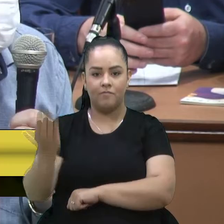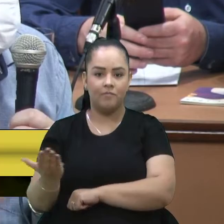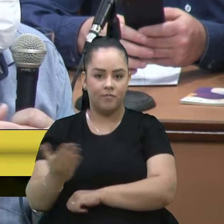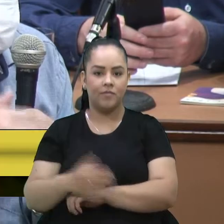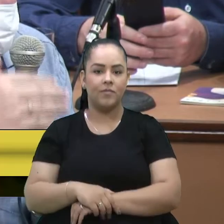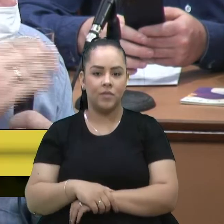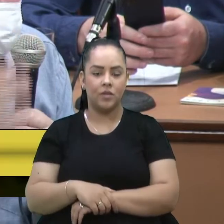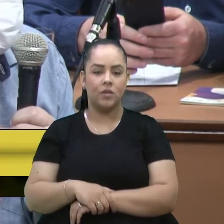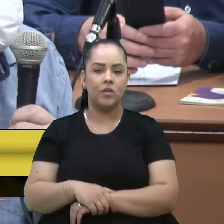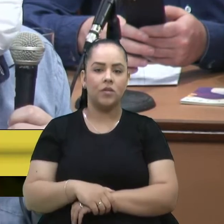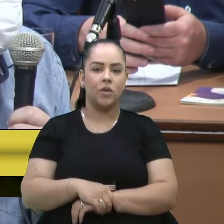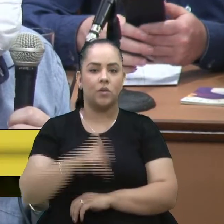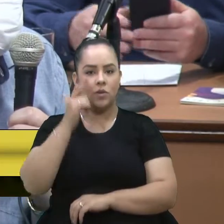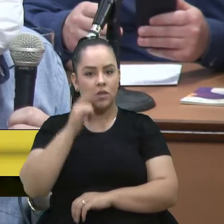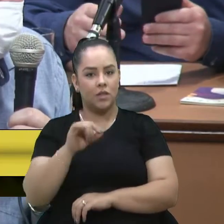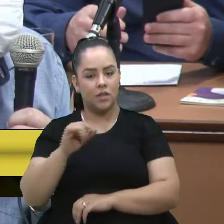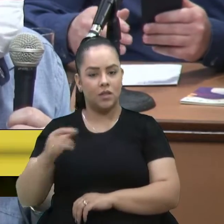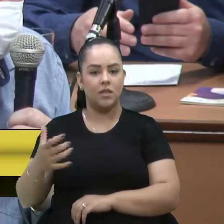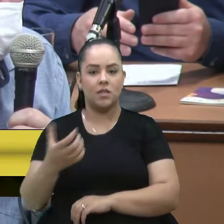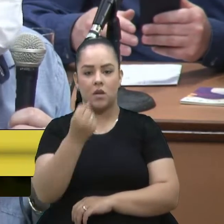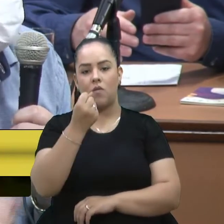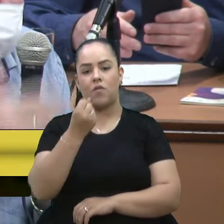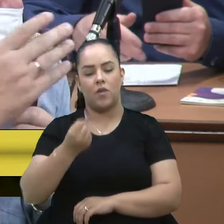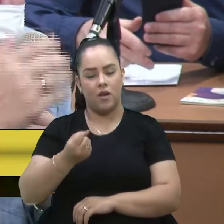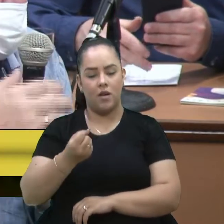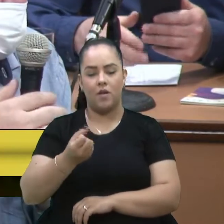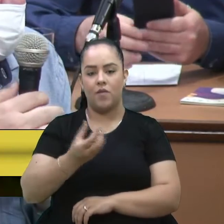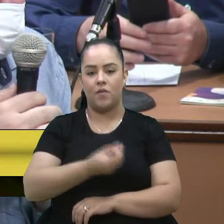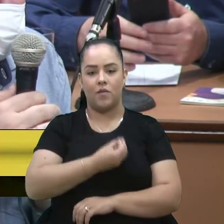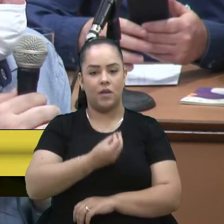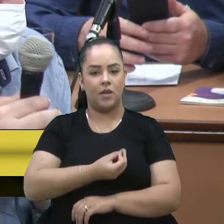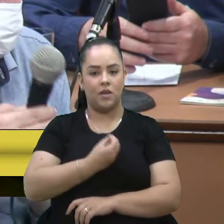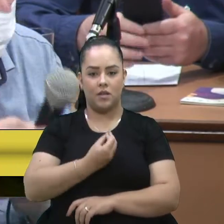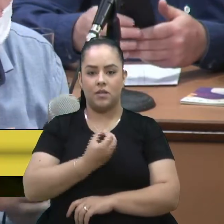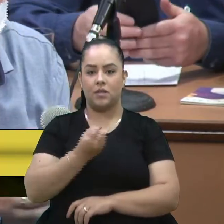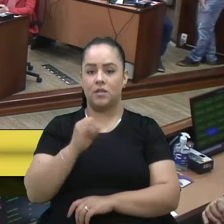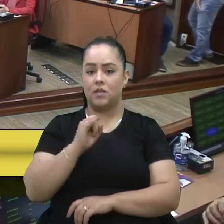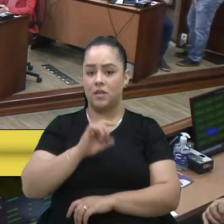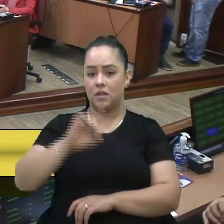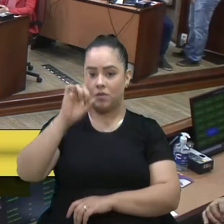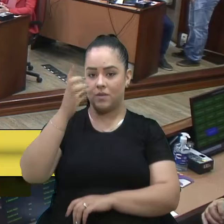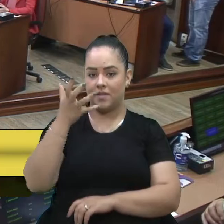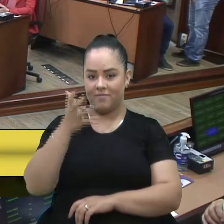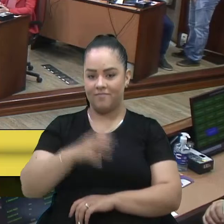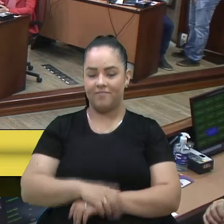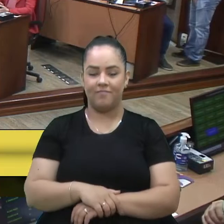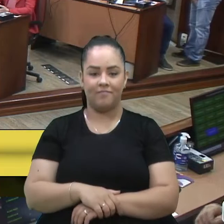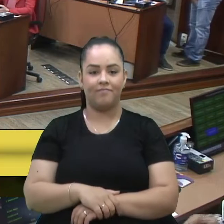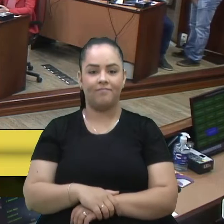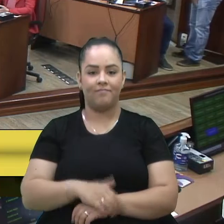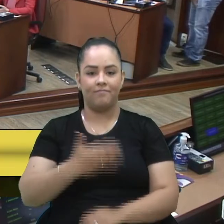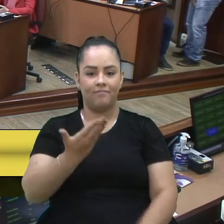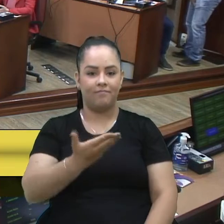que vai poupar muitas vidas aí, se Deus quiser. Parabéns, vereador. Uma parte... Vereador Bressan,